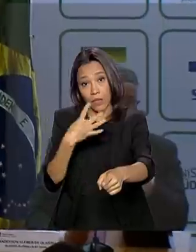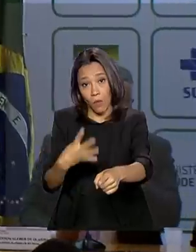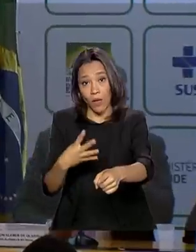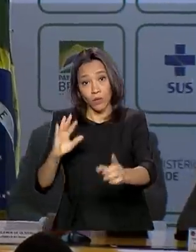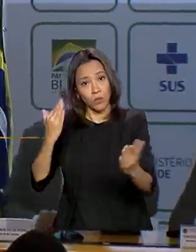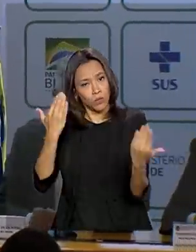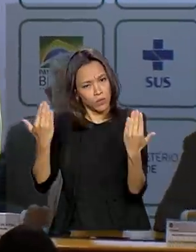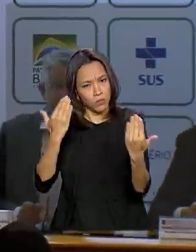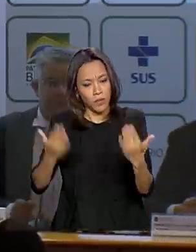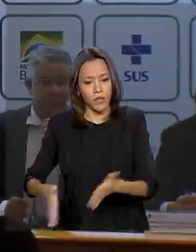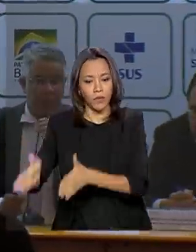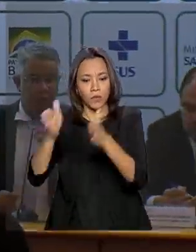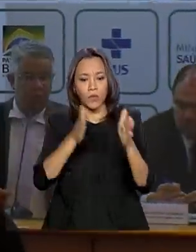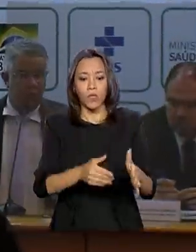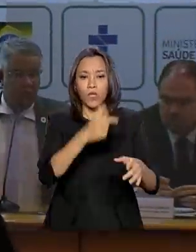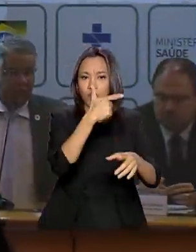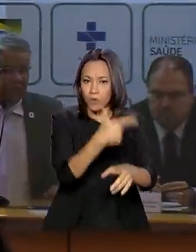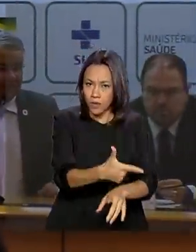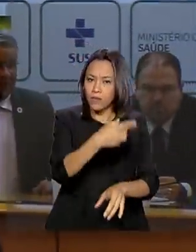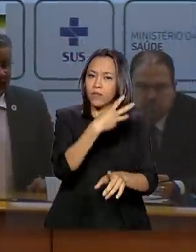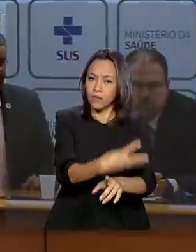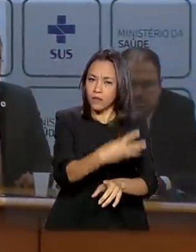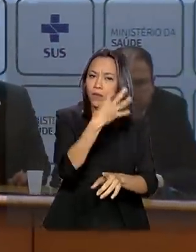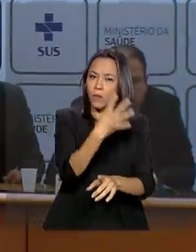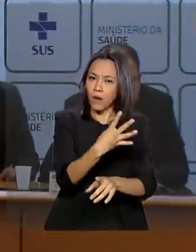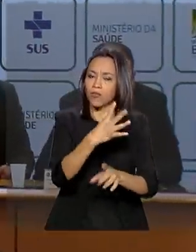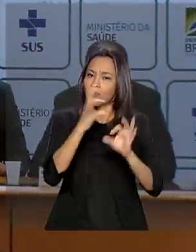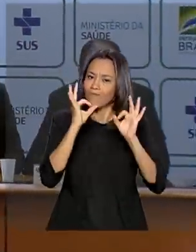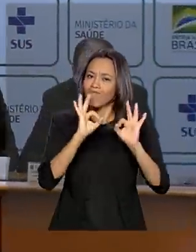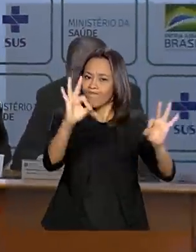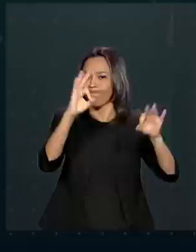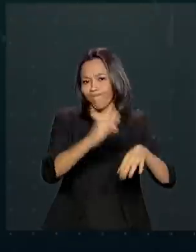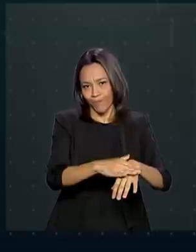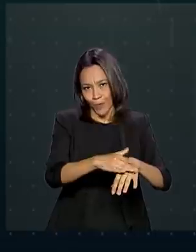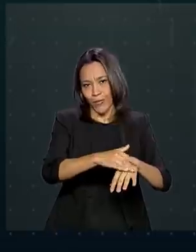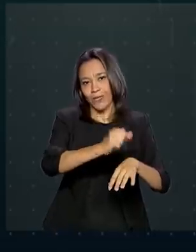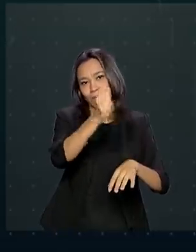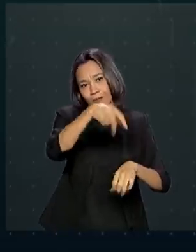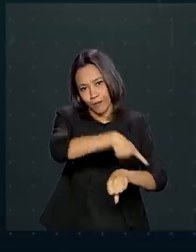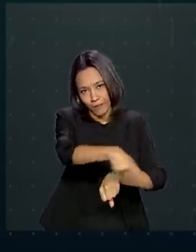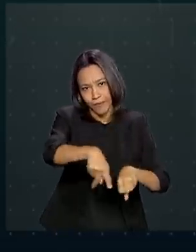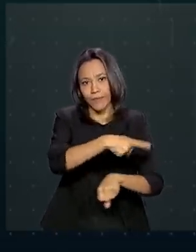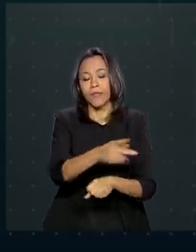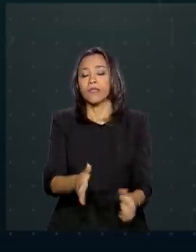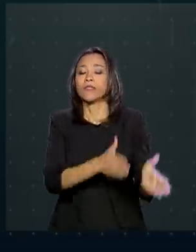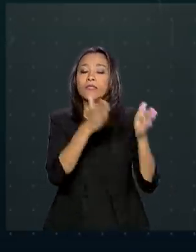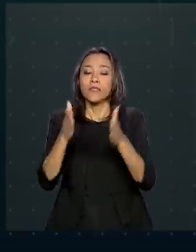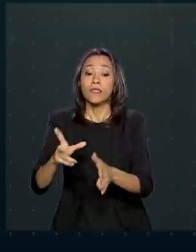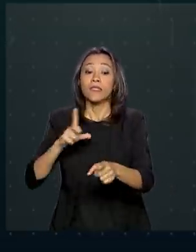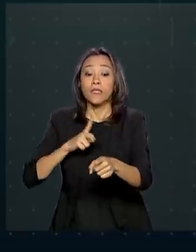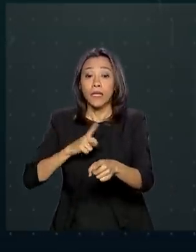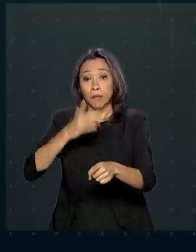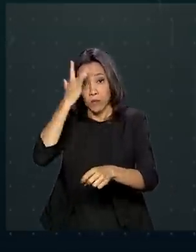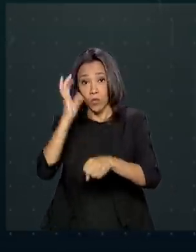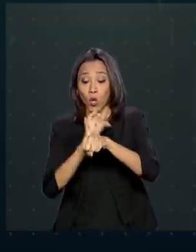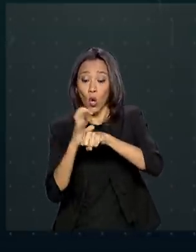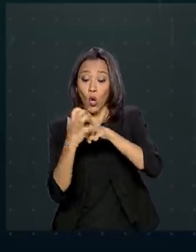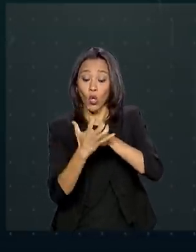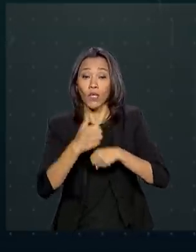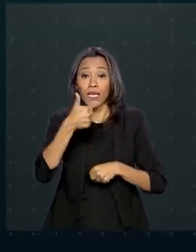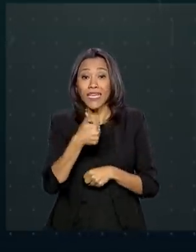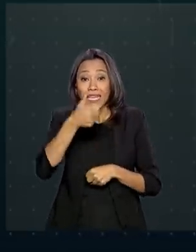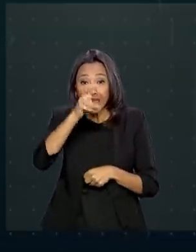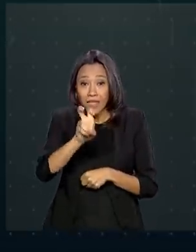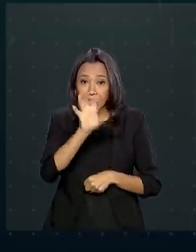234 confirmados de coronavírus no país. Há pessoas com coronavírus em 15 estados e no